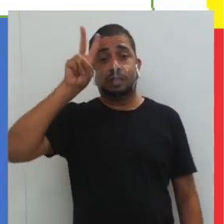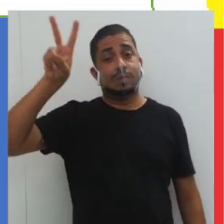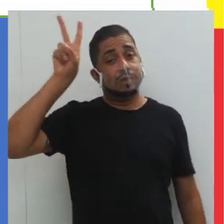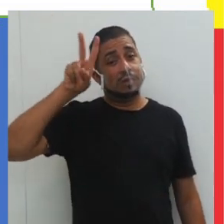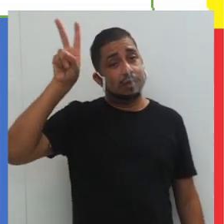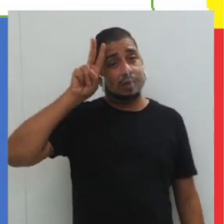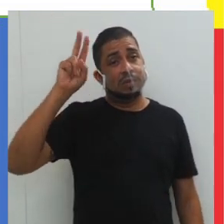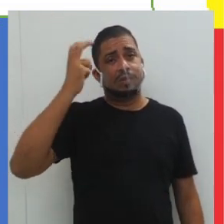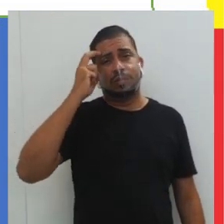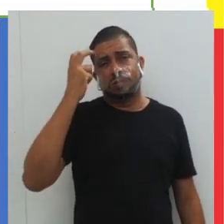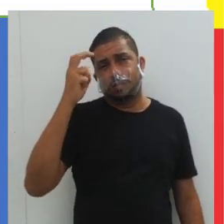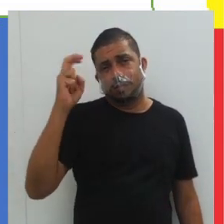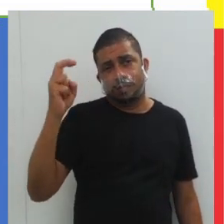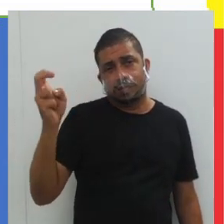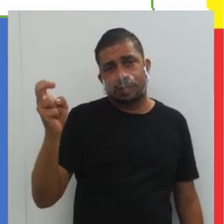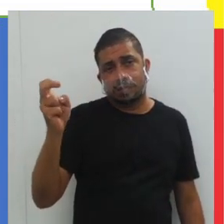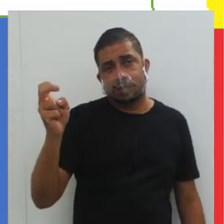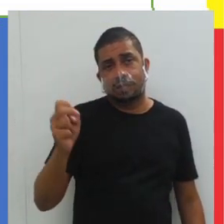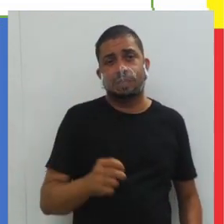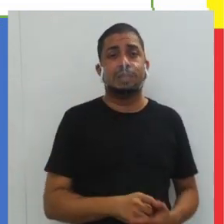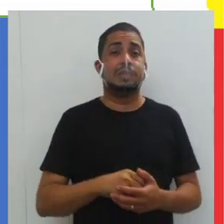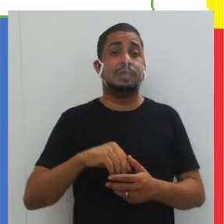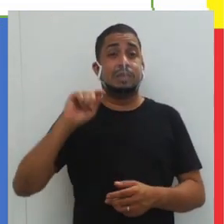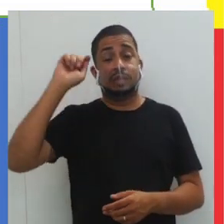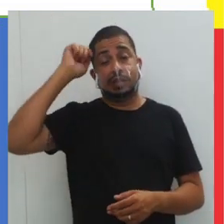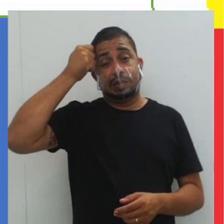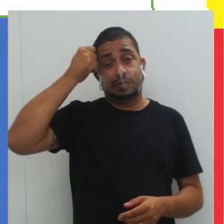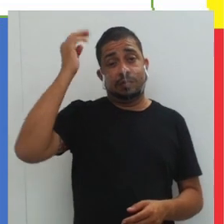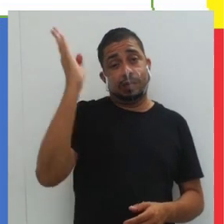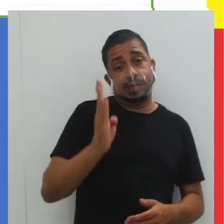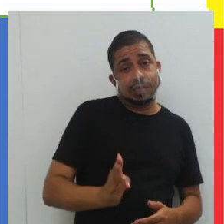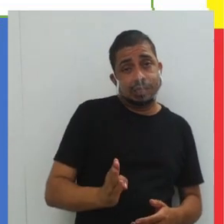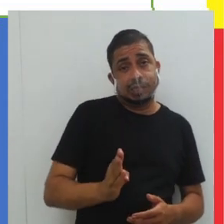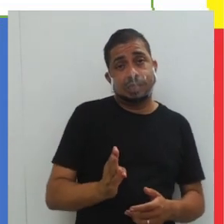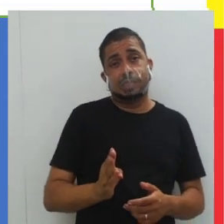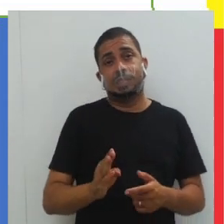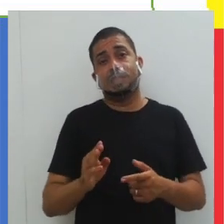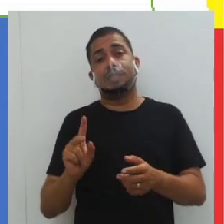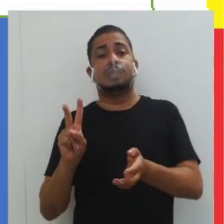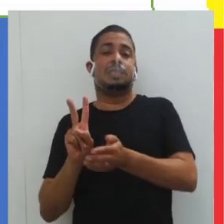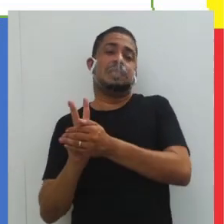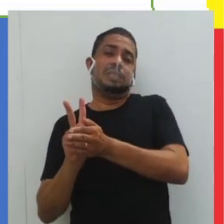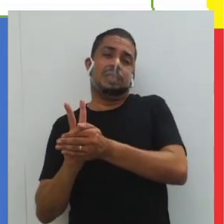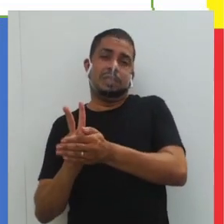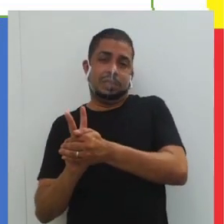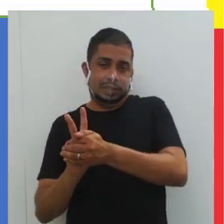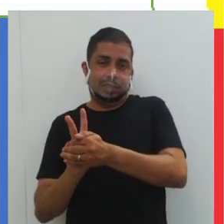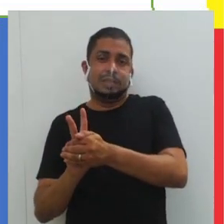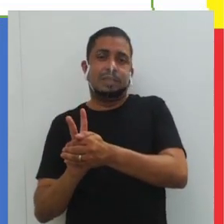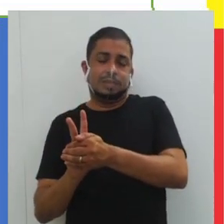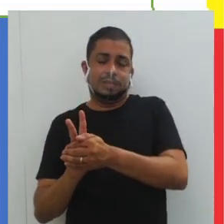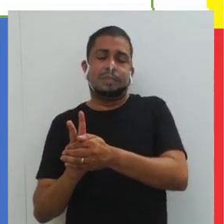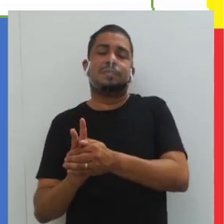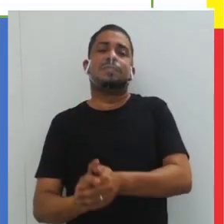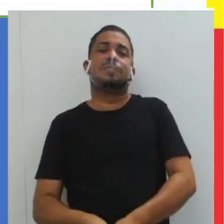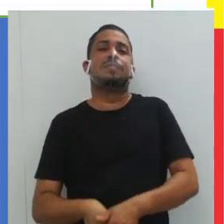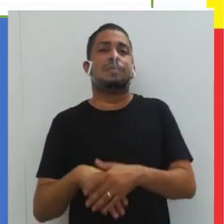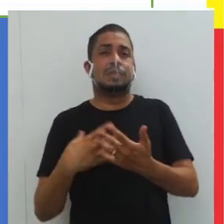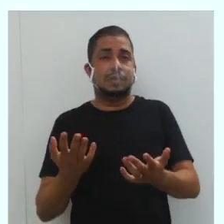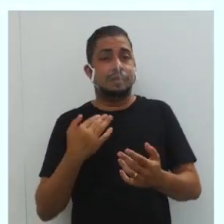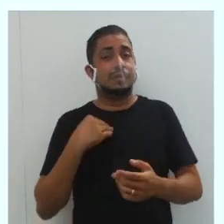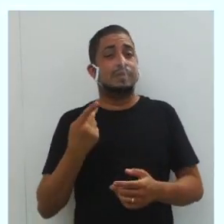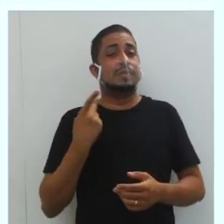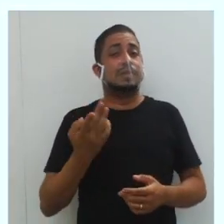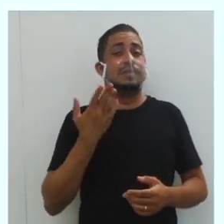tratam da história e cultura afro-brasileira e indígena. Então, é